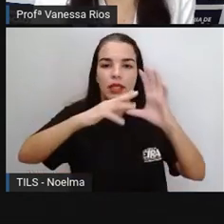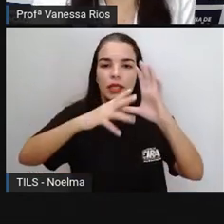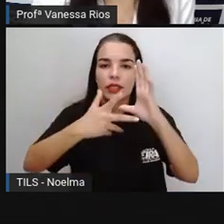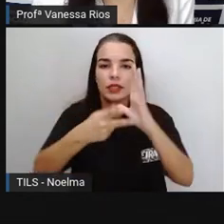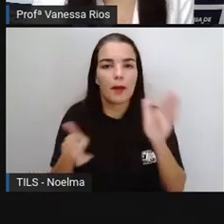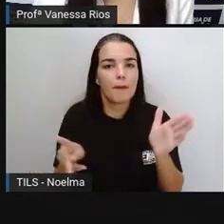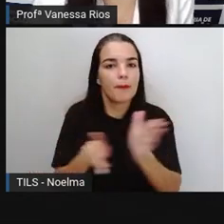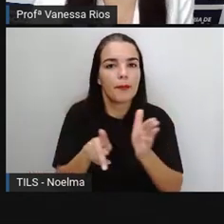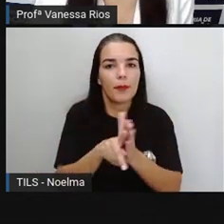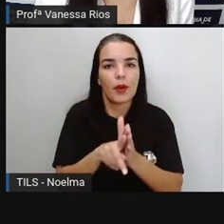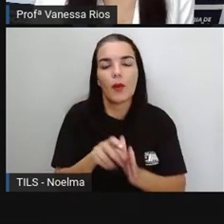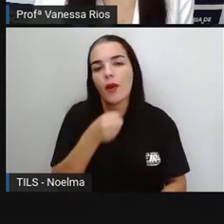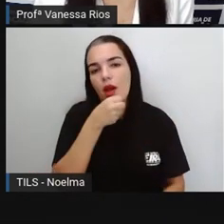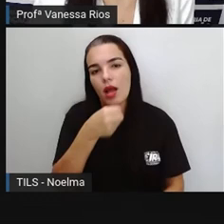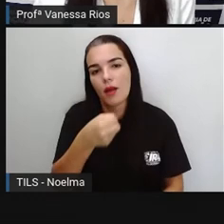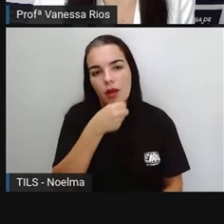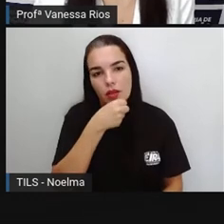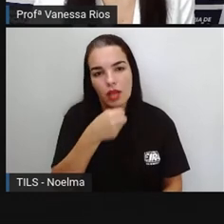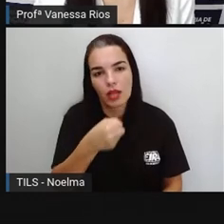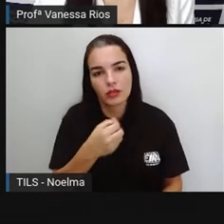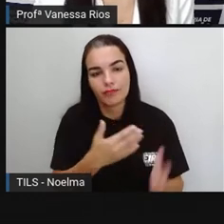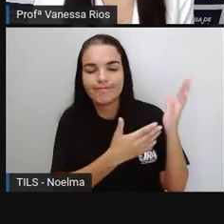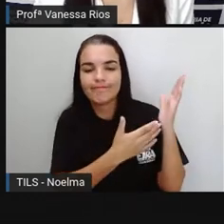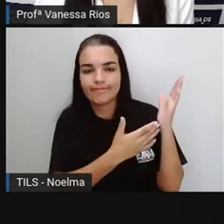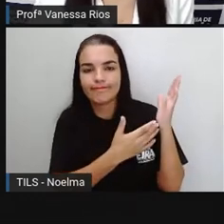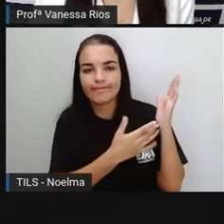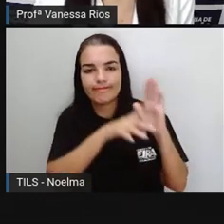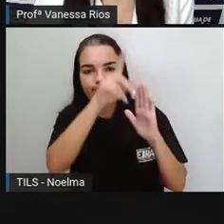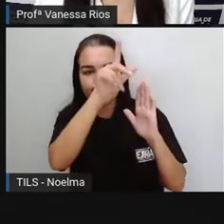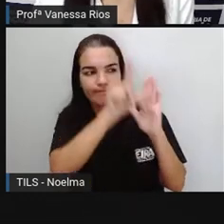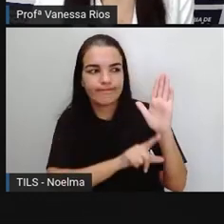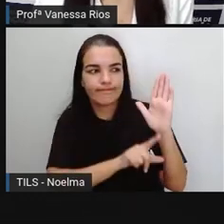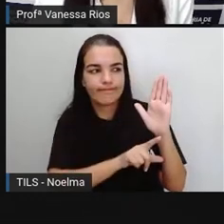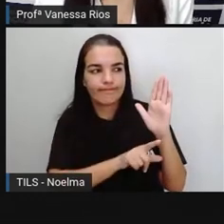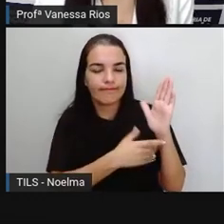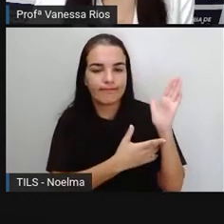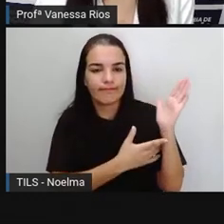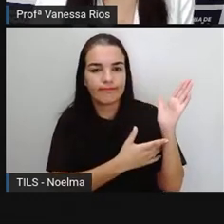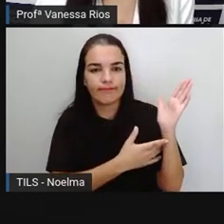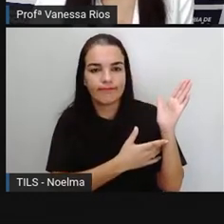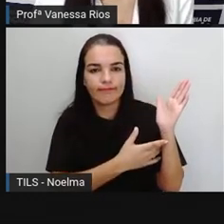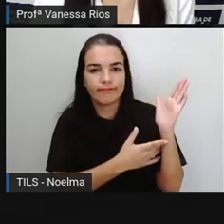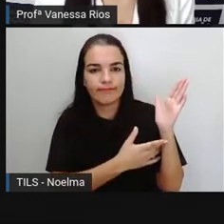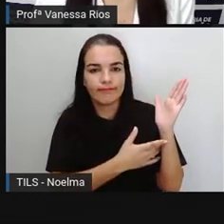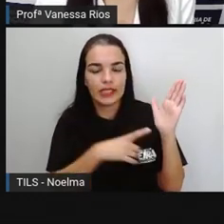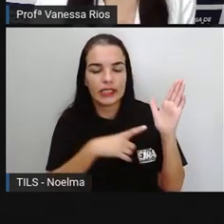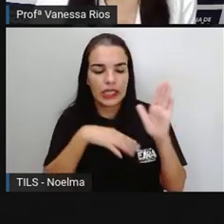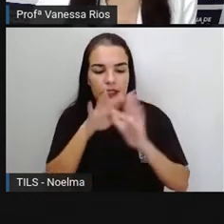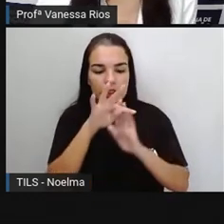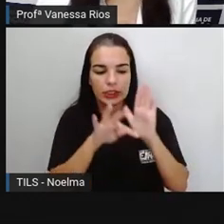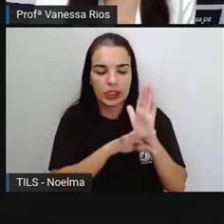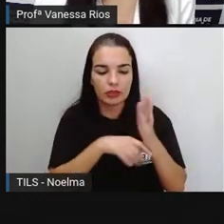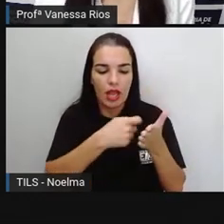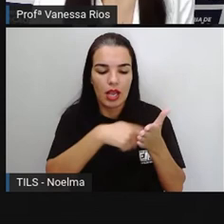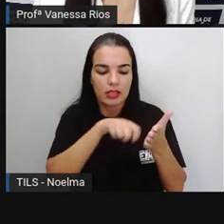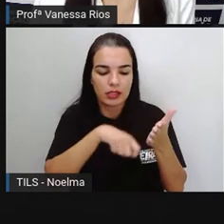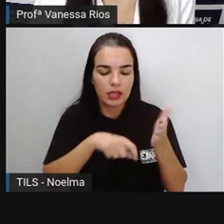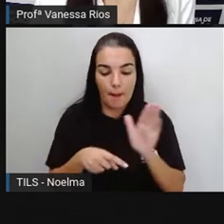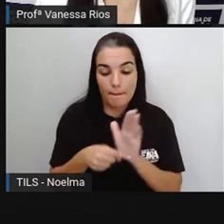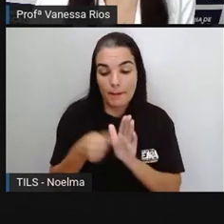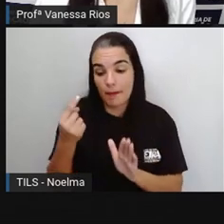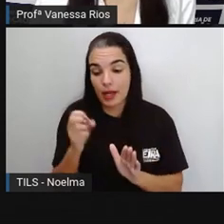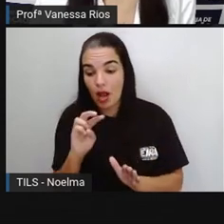da reportagem, que são textos escritos em primeira e terceira pessoa, presença de títulos,